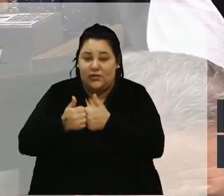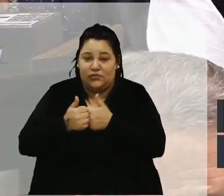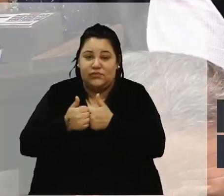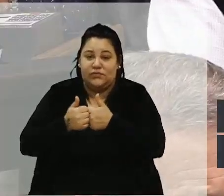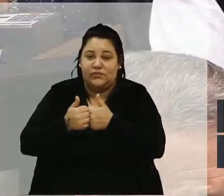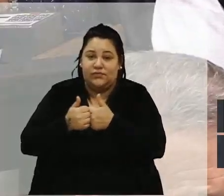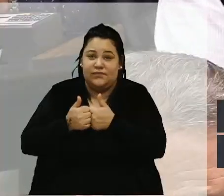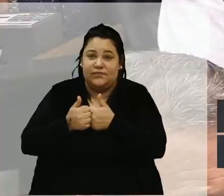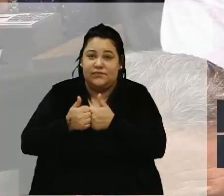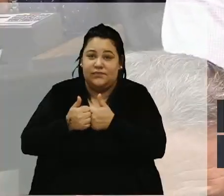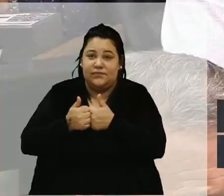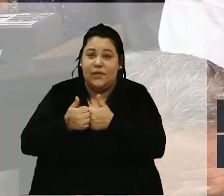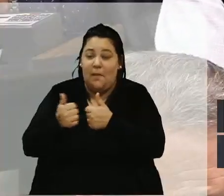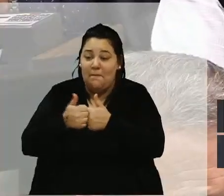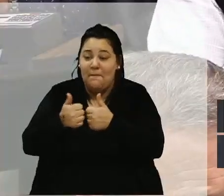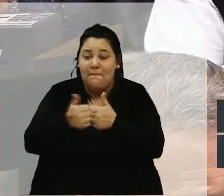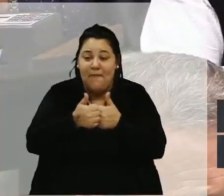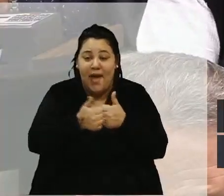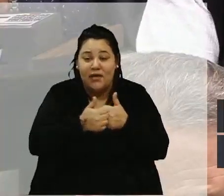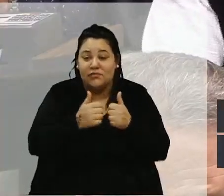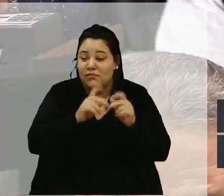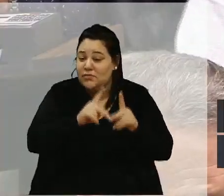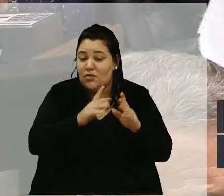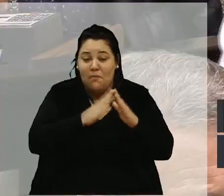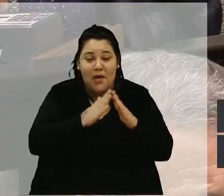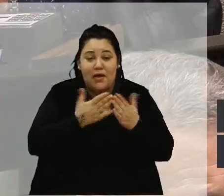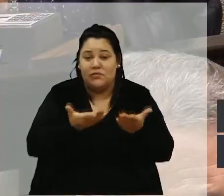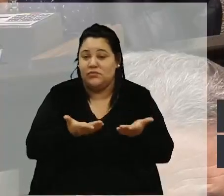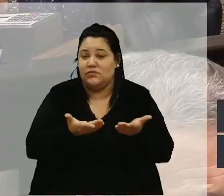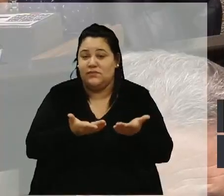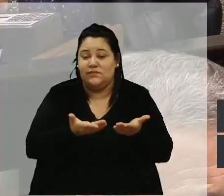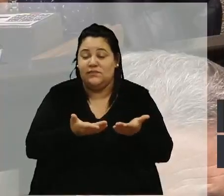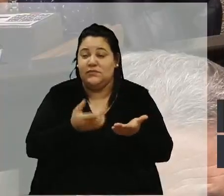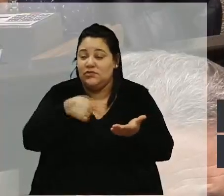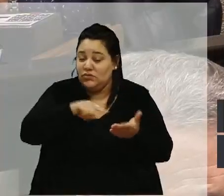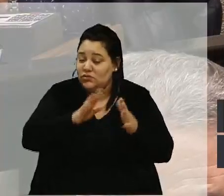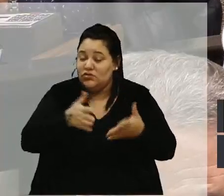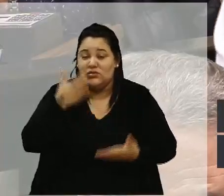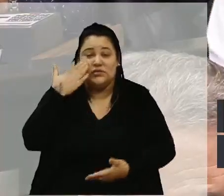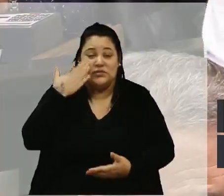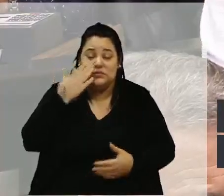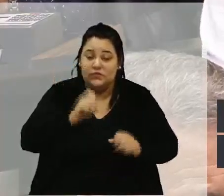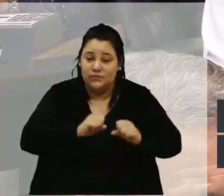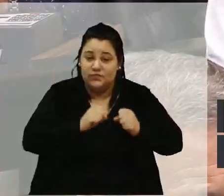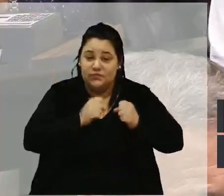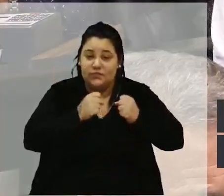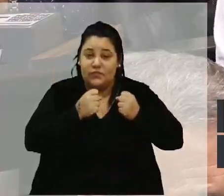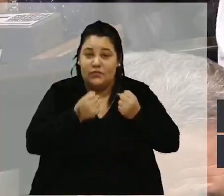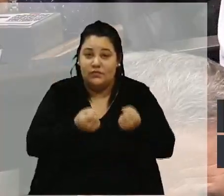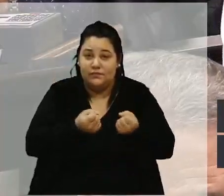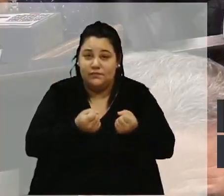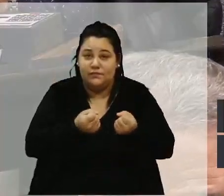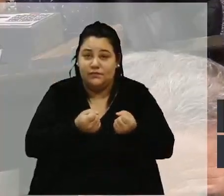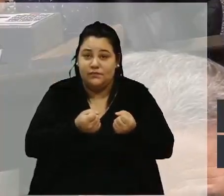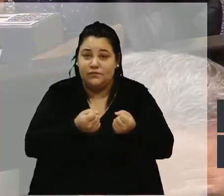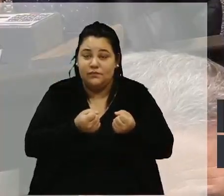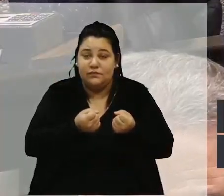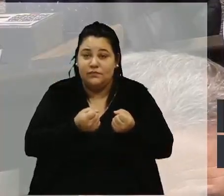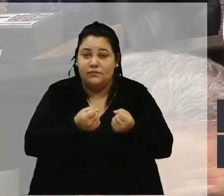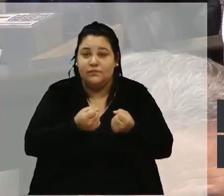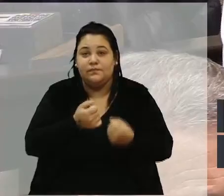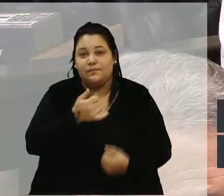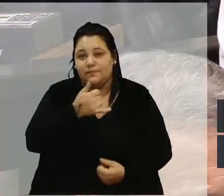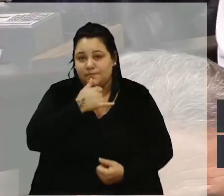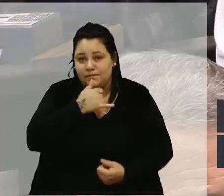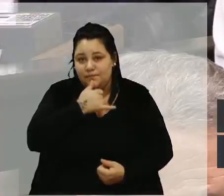encostas, próximos a esses rios. Então nós sabemos do esforço que infelizmente em